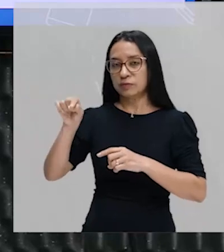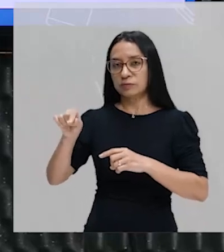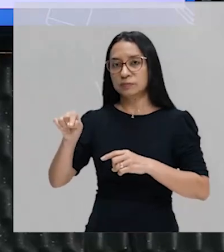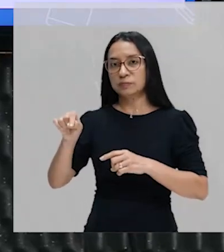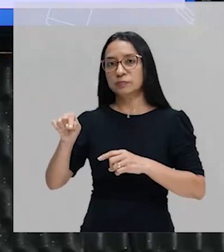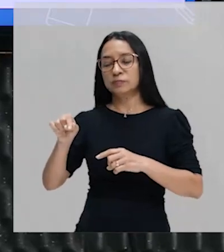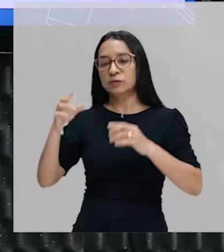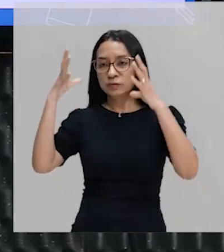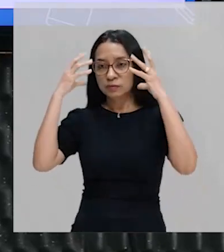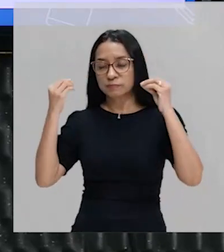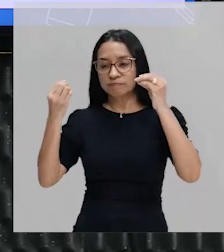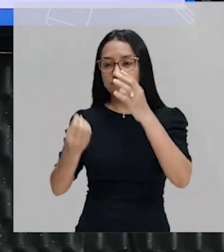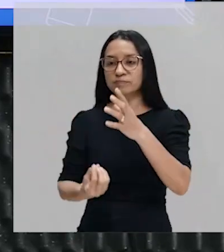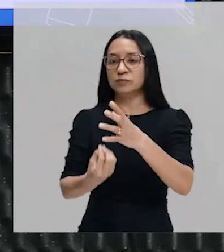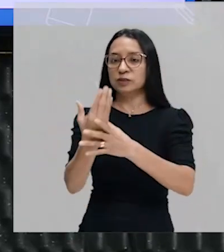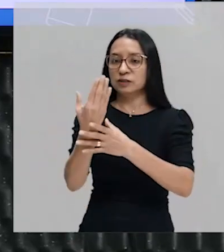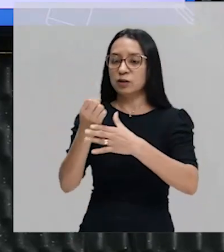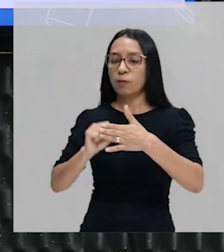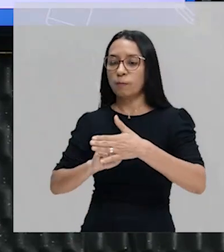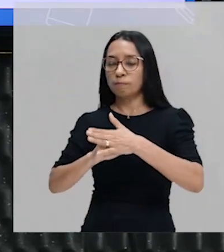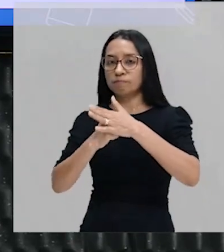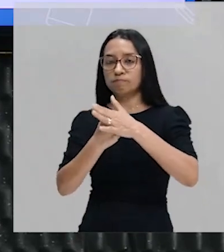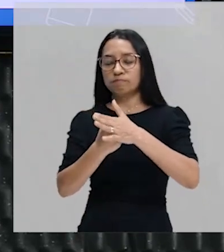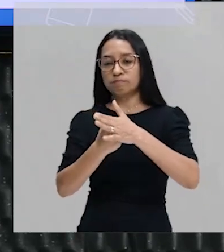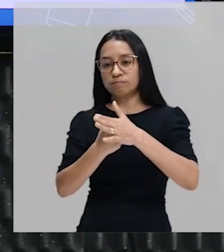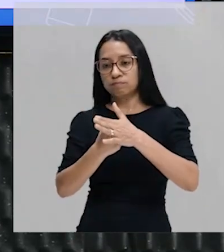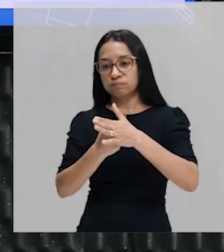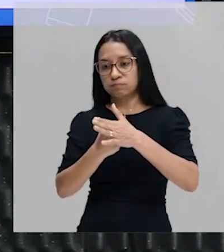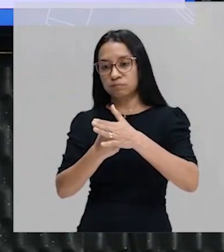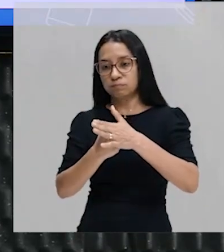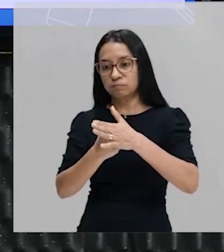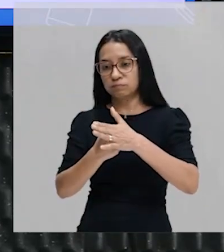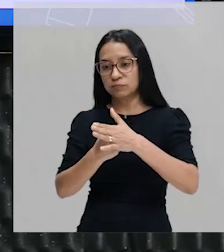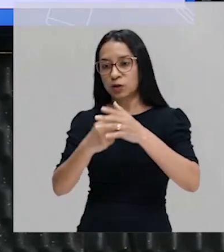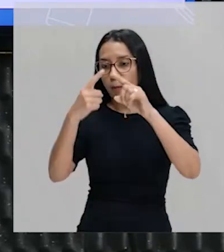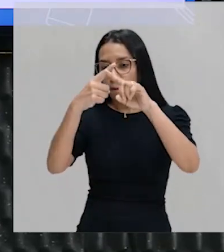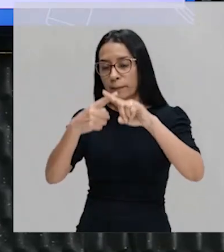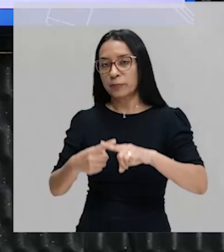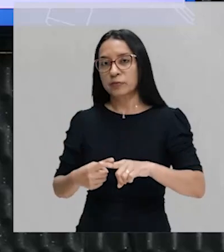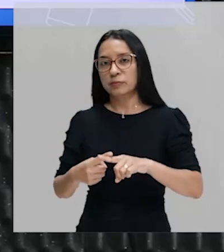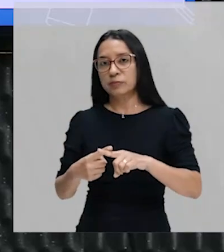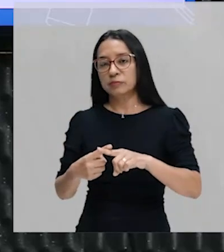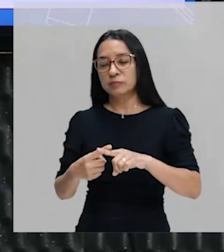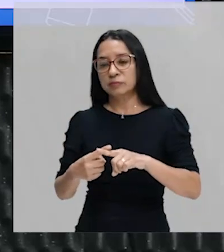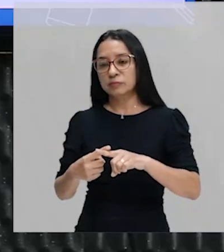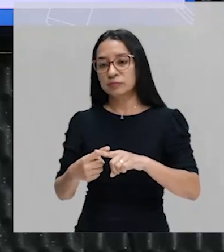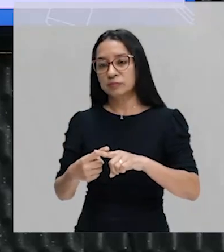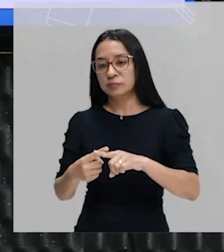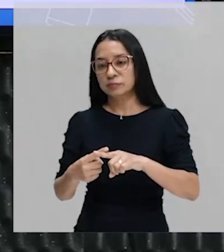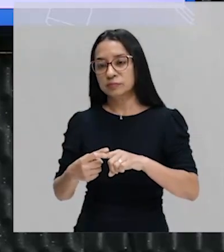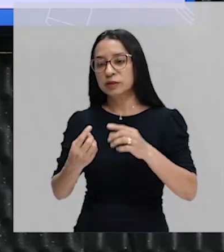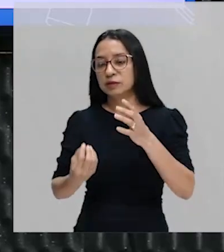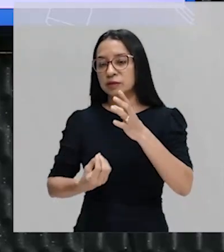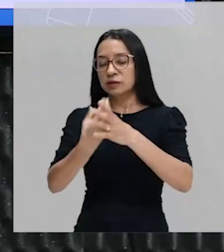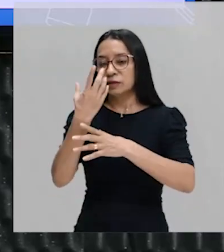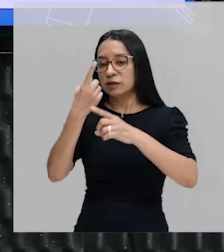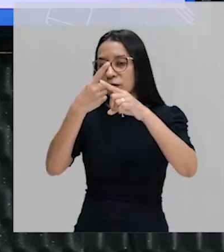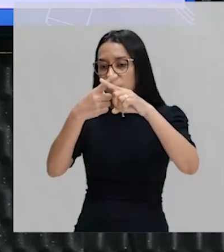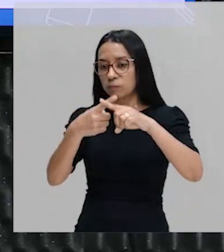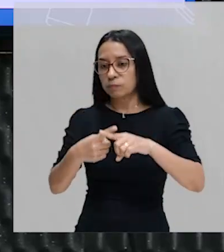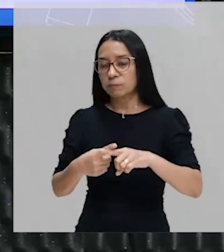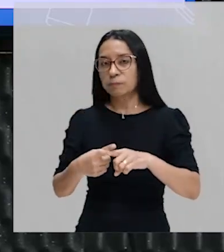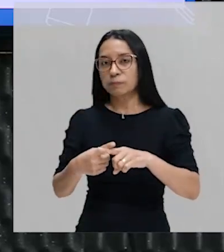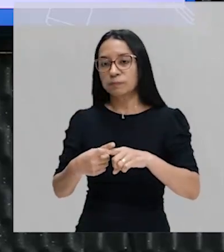vão criar um embargo, embargar quer dizer proibir, eles vão criar um embargo